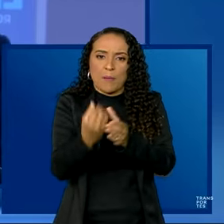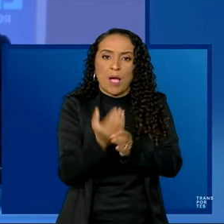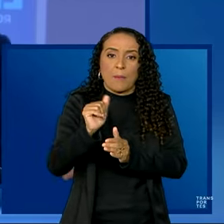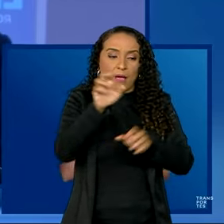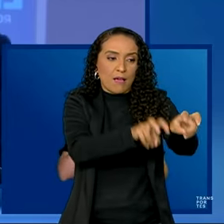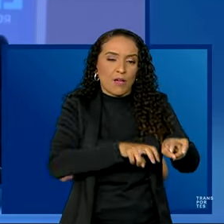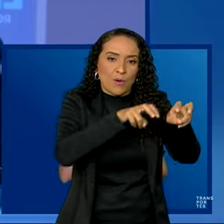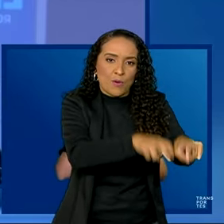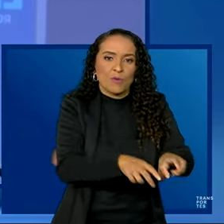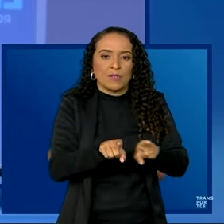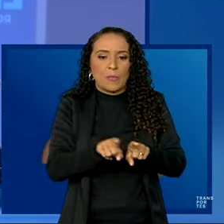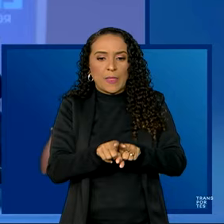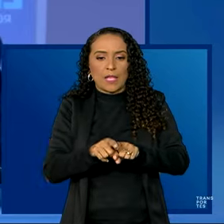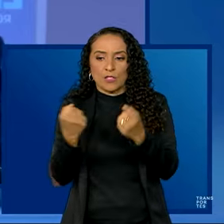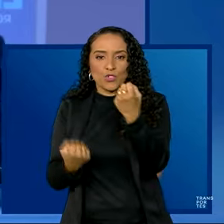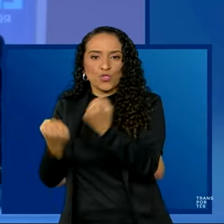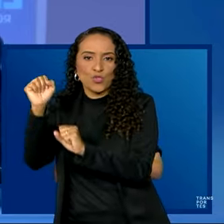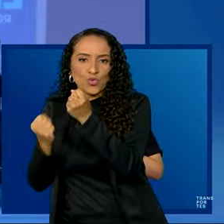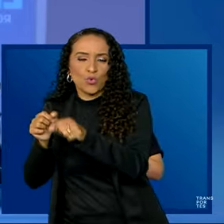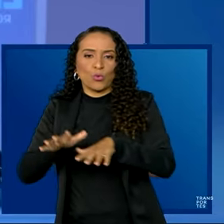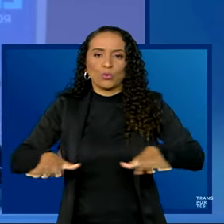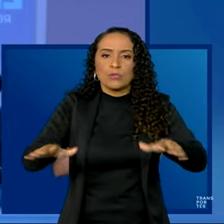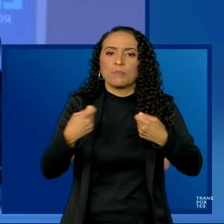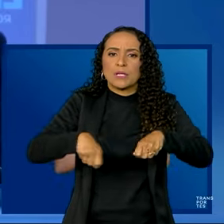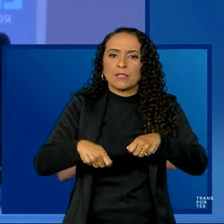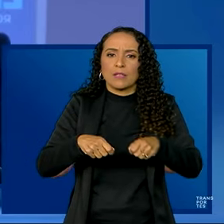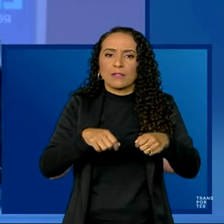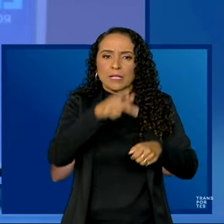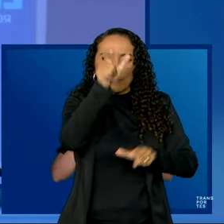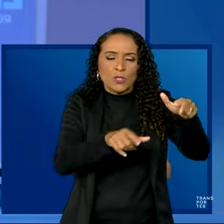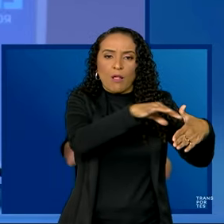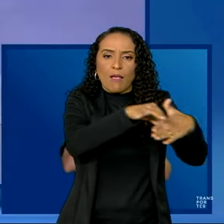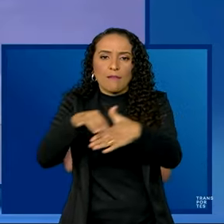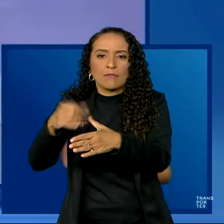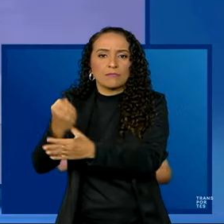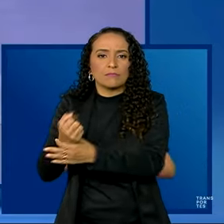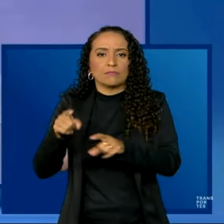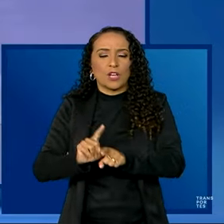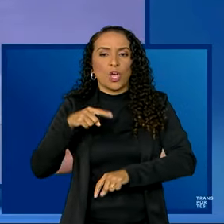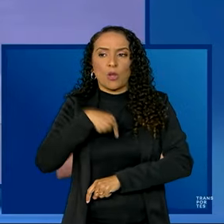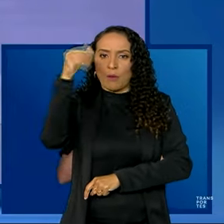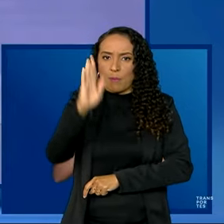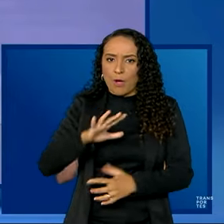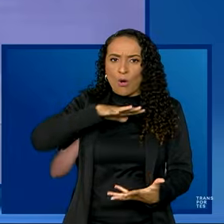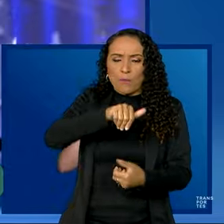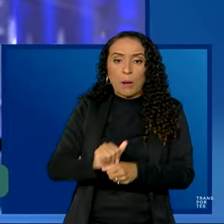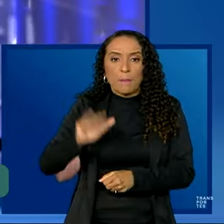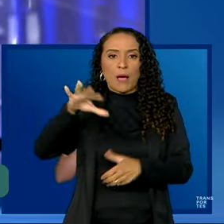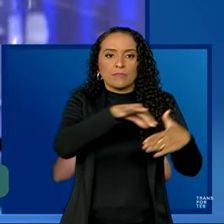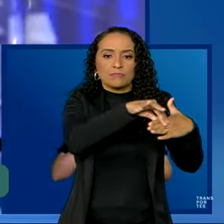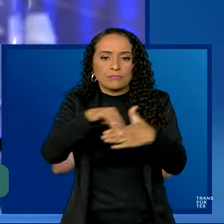agricultura, que produz mais na indústria, que precisa levar as pessoas com mais segurança. Nós somos o país no mundo que mais